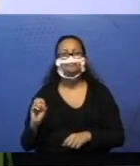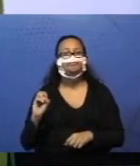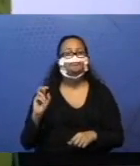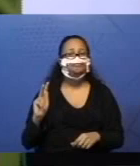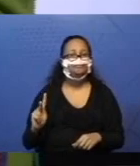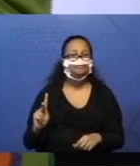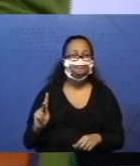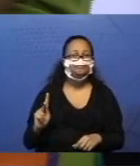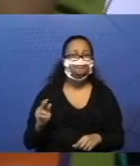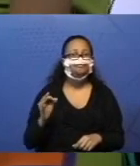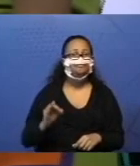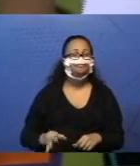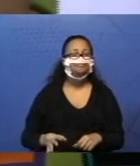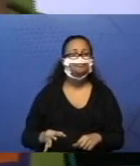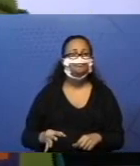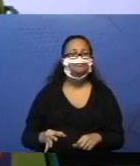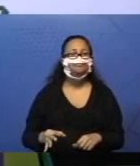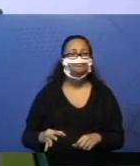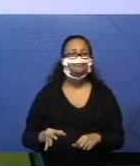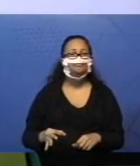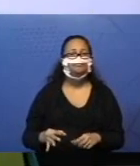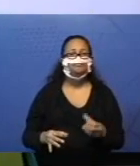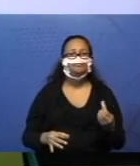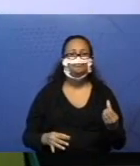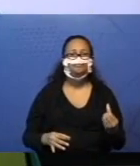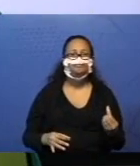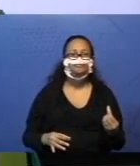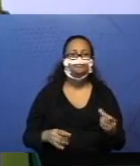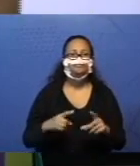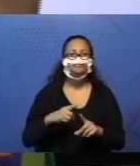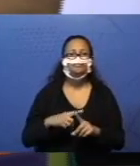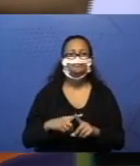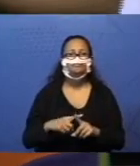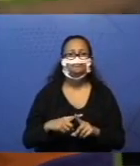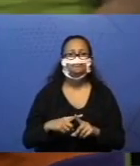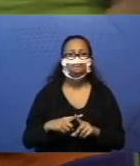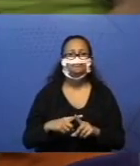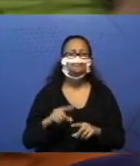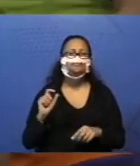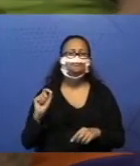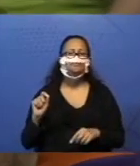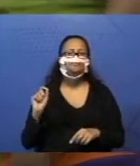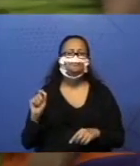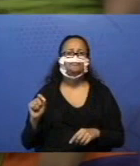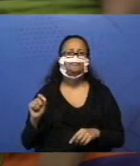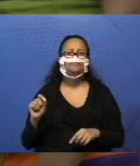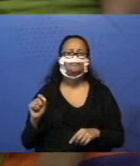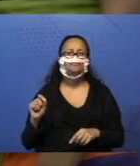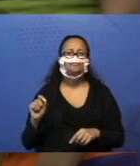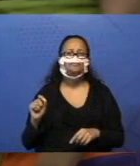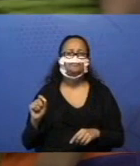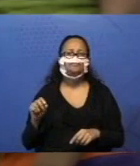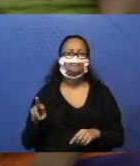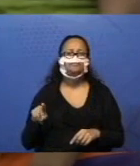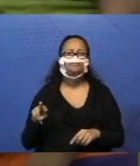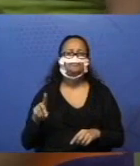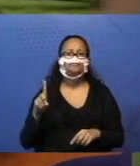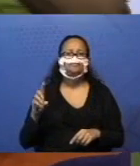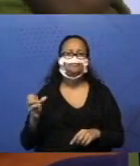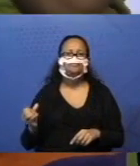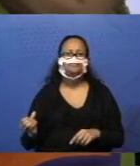igual a quinze. Está certo. Seis mais o quê? Que é igual a dezesseis.